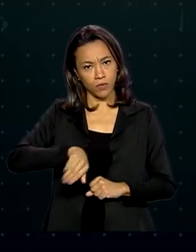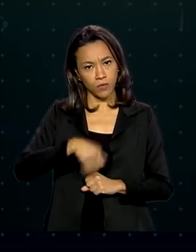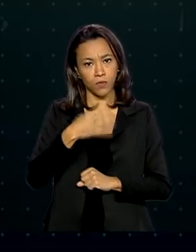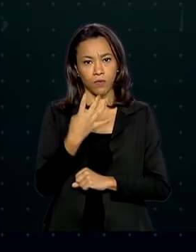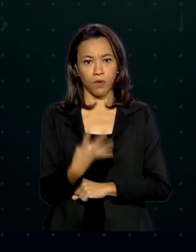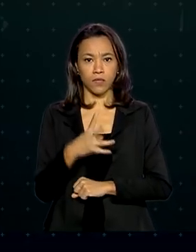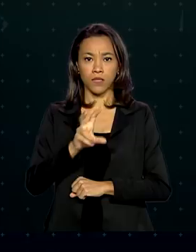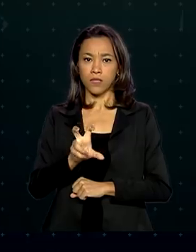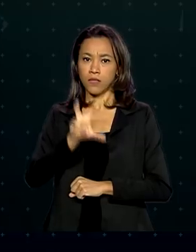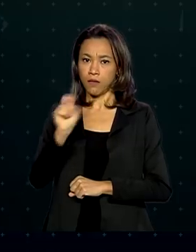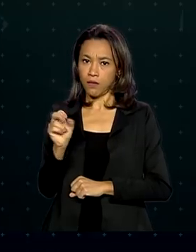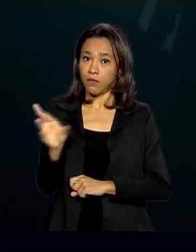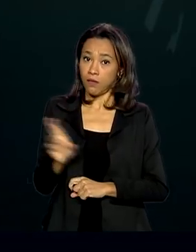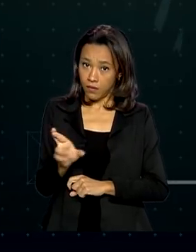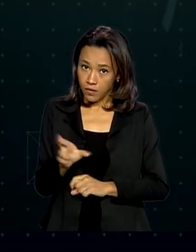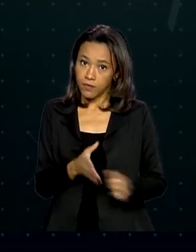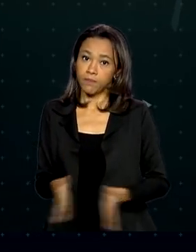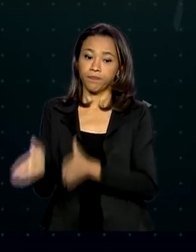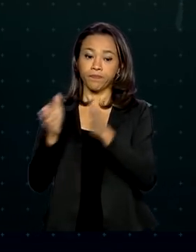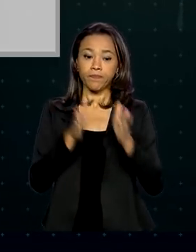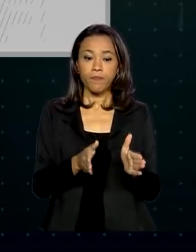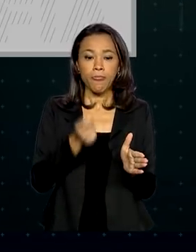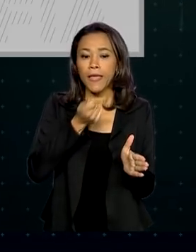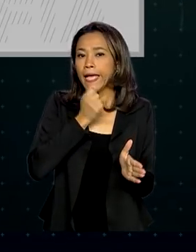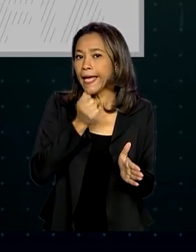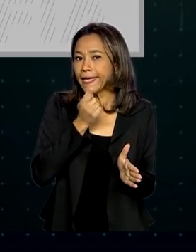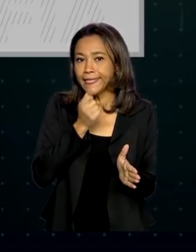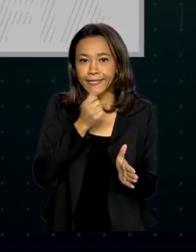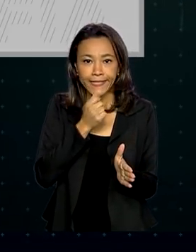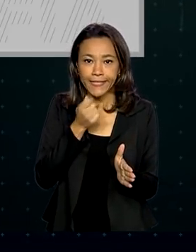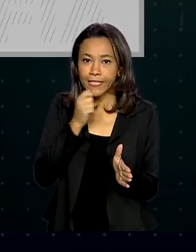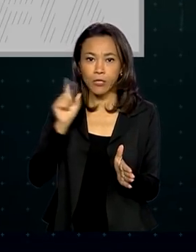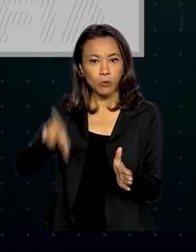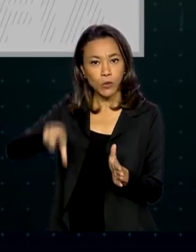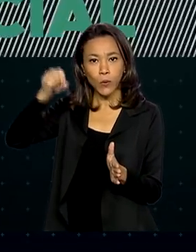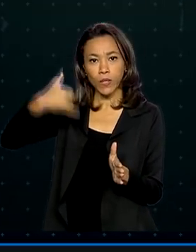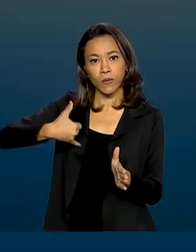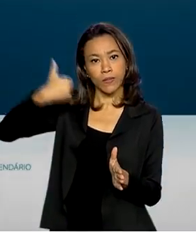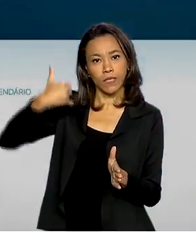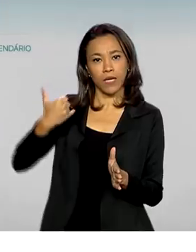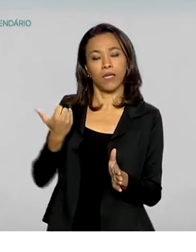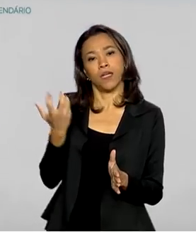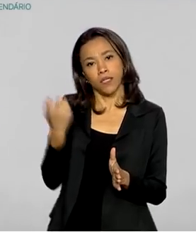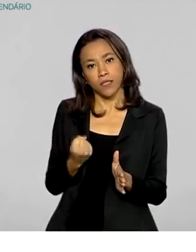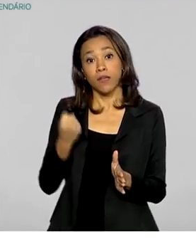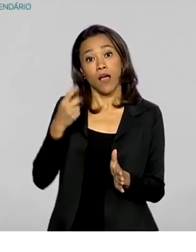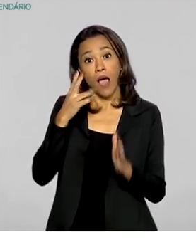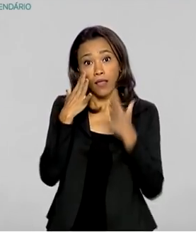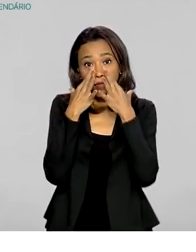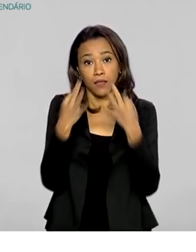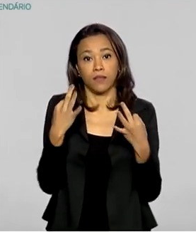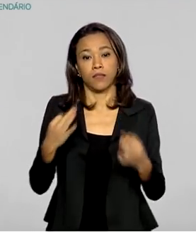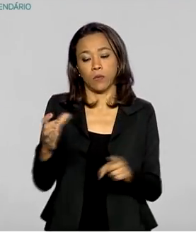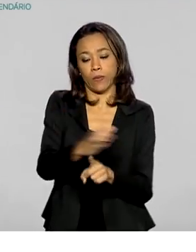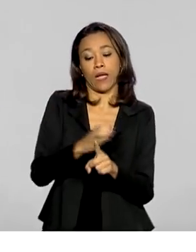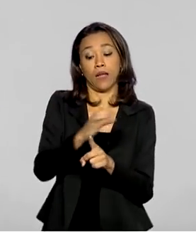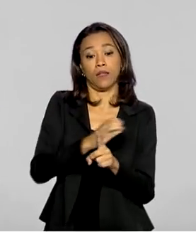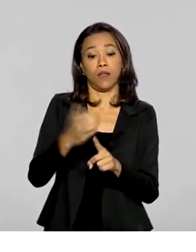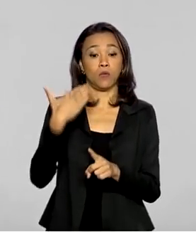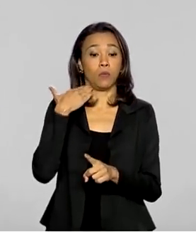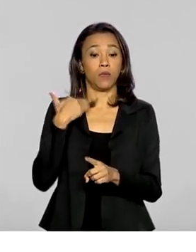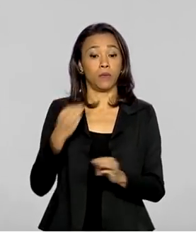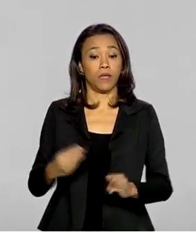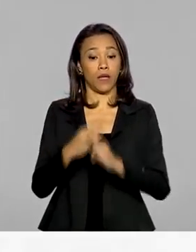450 reais. Quem ainda não optou pelo saque aniversário deve ficar atento ao calendário da Caixa Econômica.